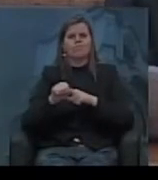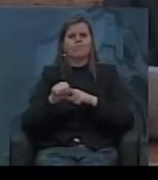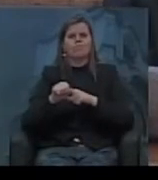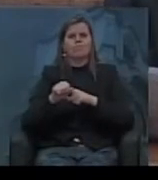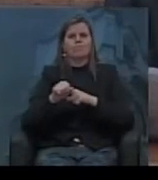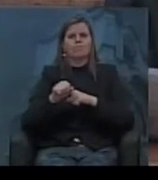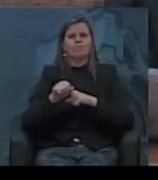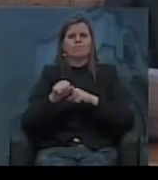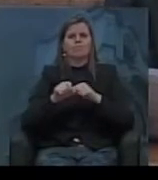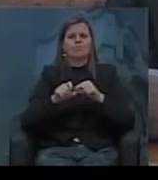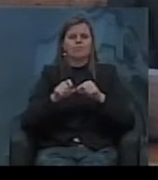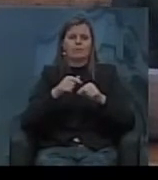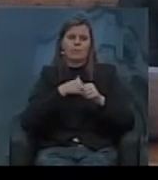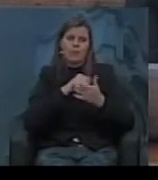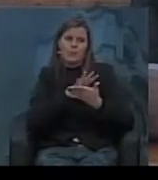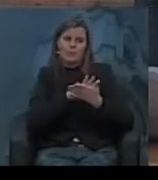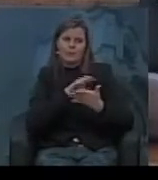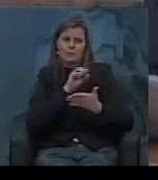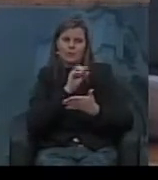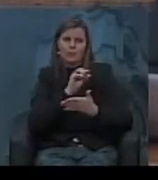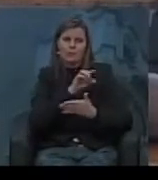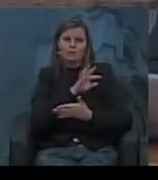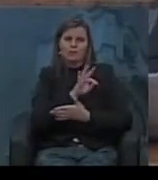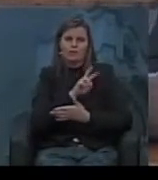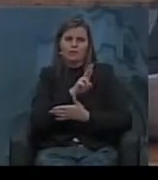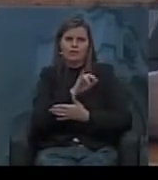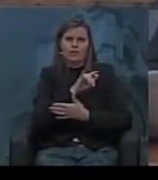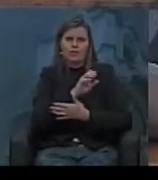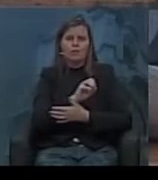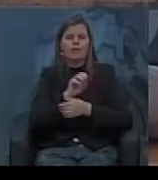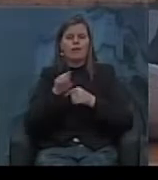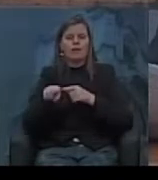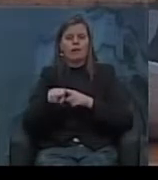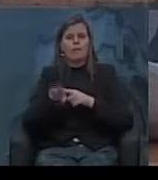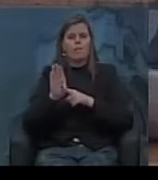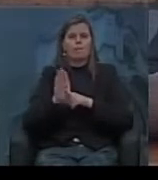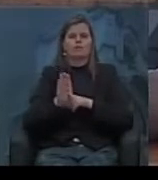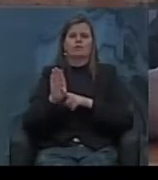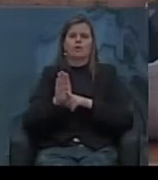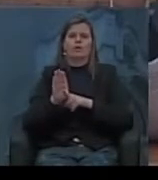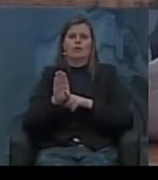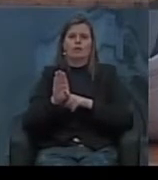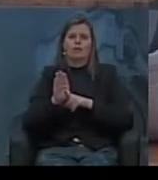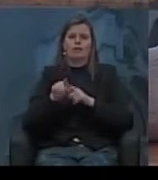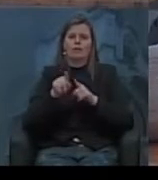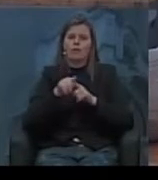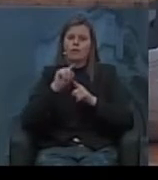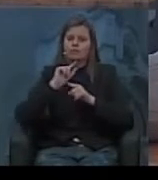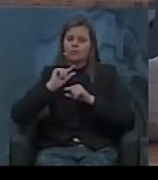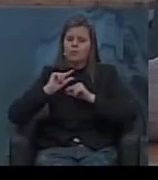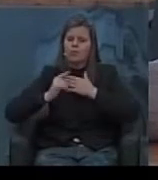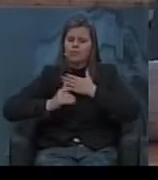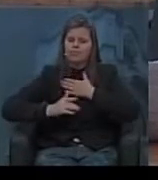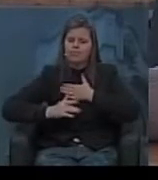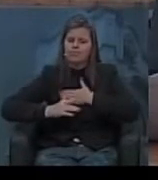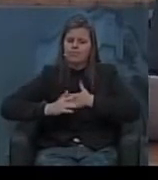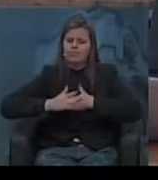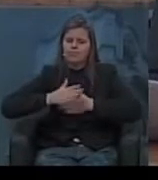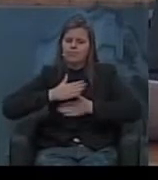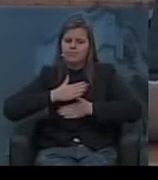doutor Tiago que fez poesia aqui o Brizola que foi de mansinho assim sem barulho